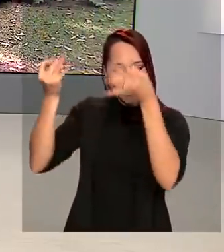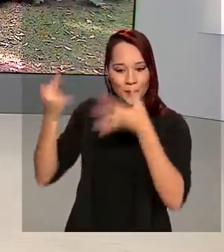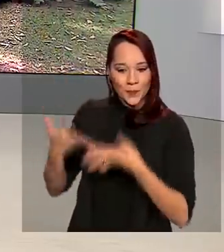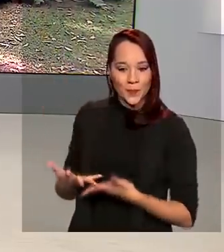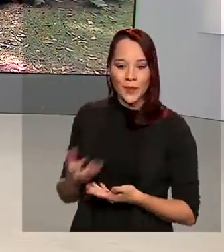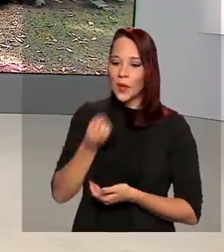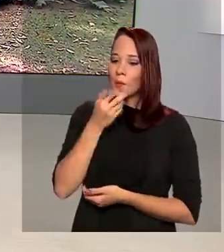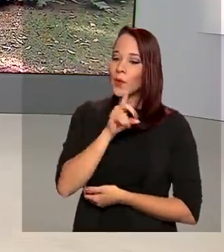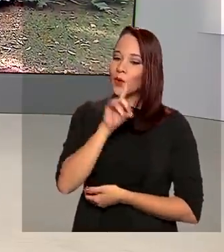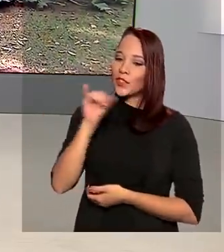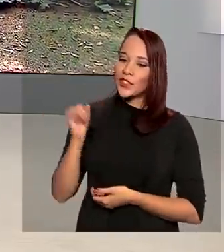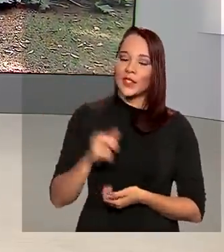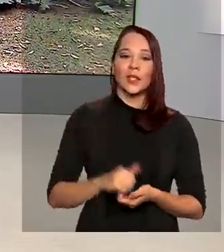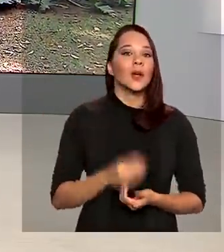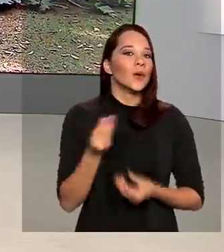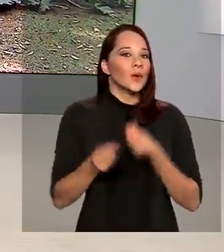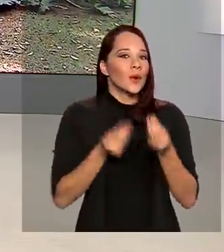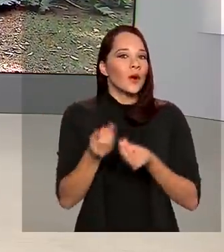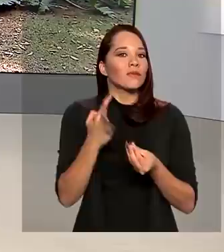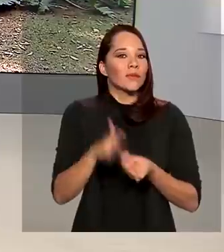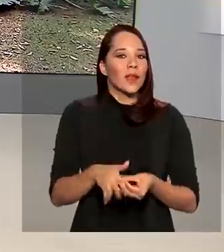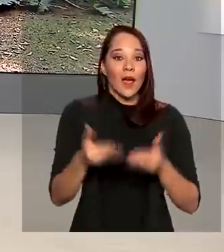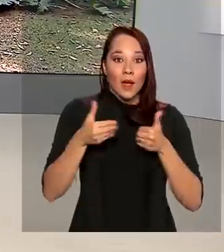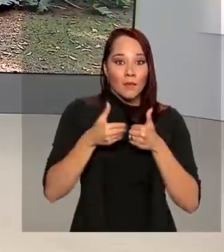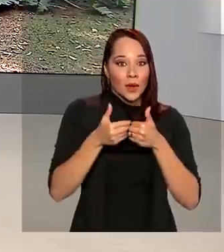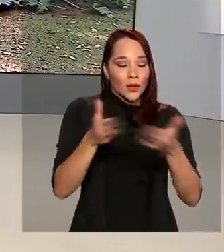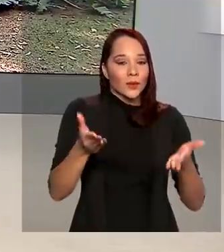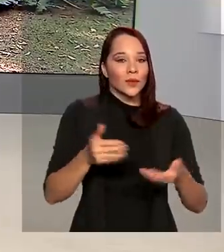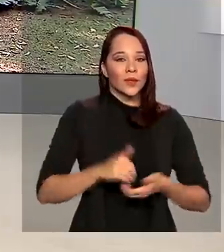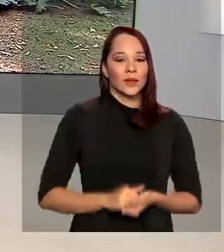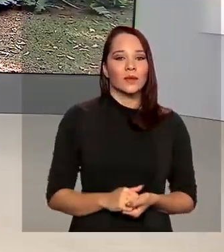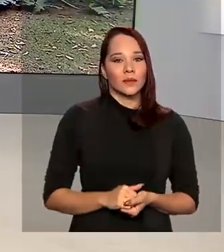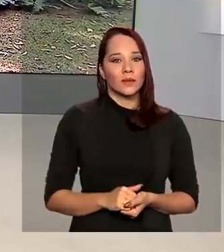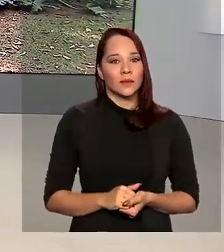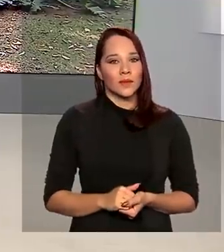para a gente. Bom dia, Maurício. Como é que vai ser essa reabertura aí? Bom dia.